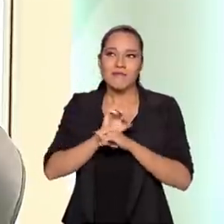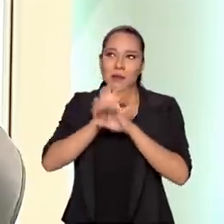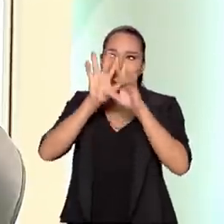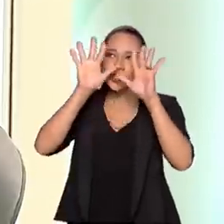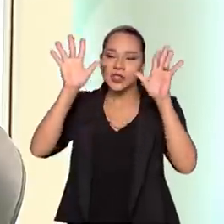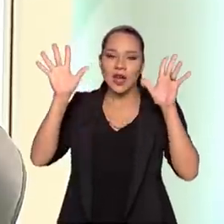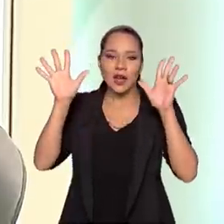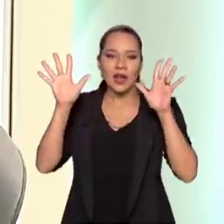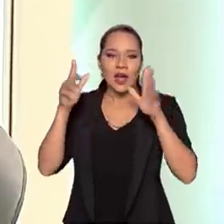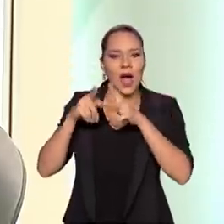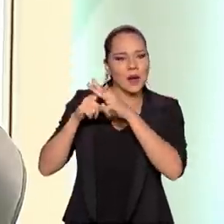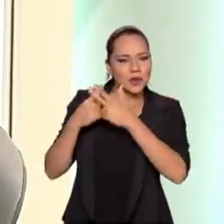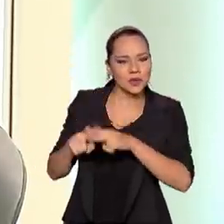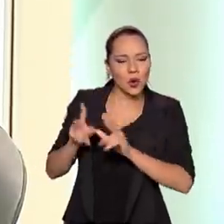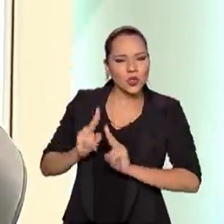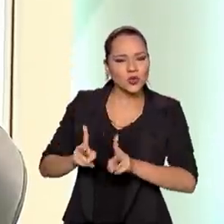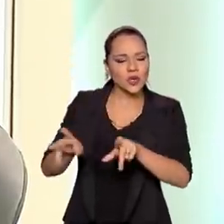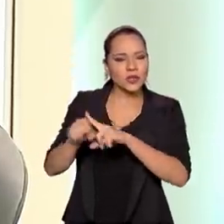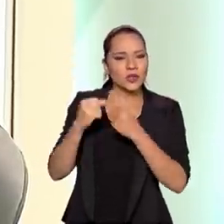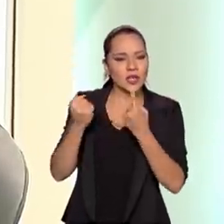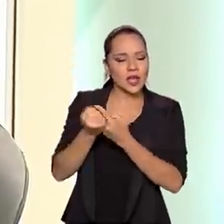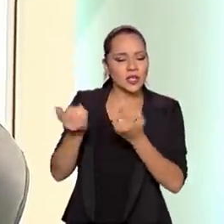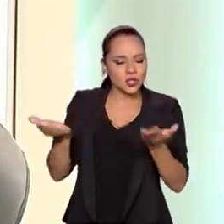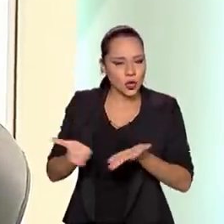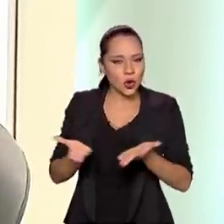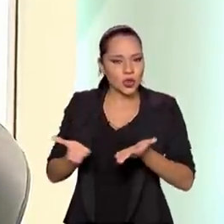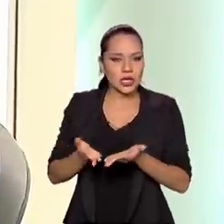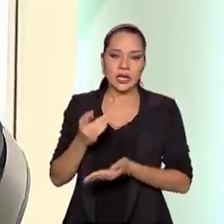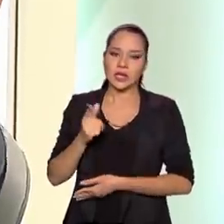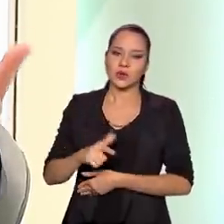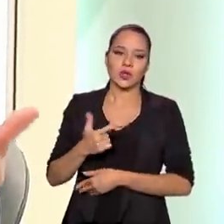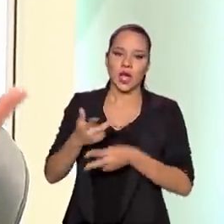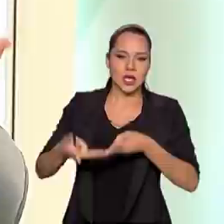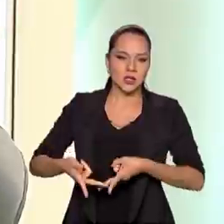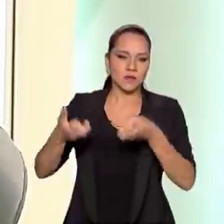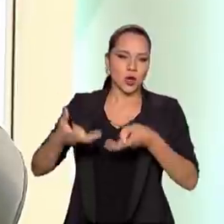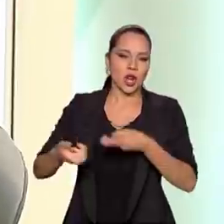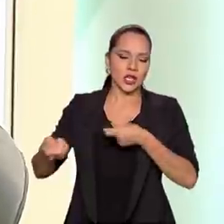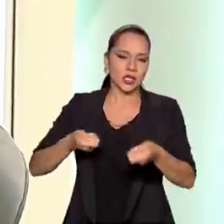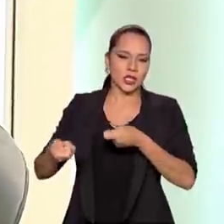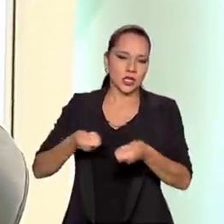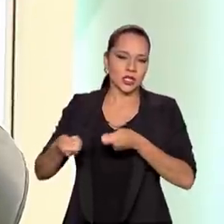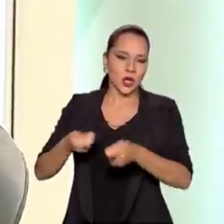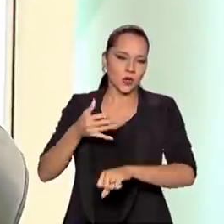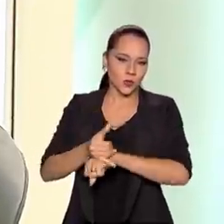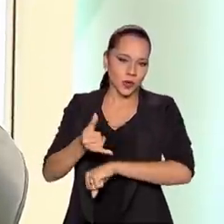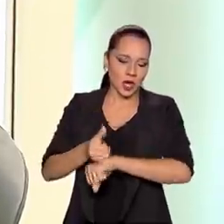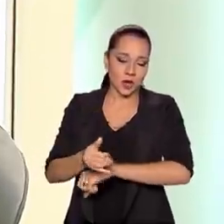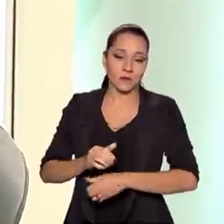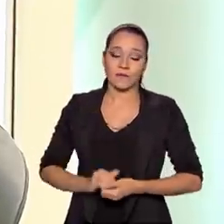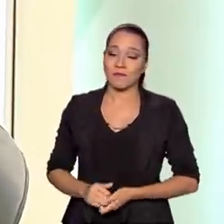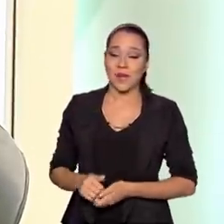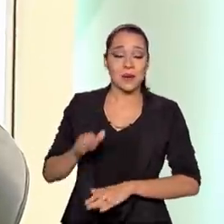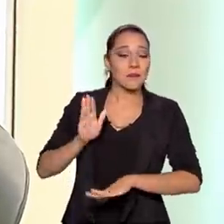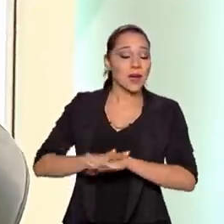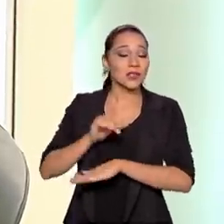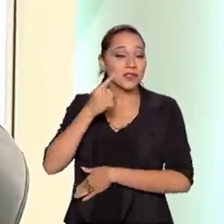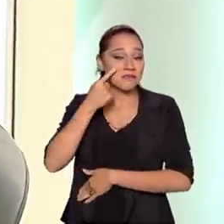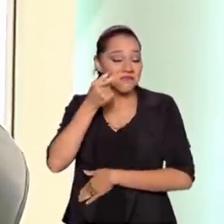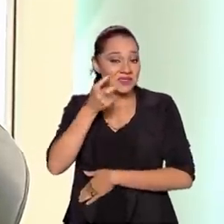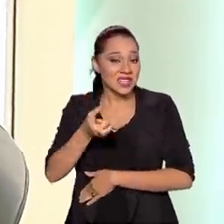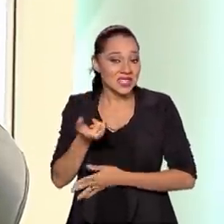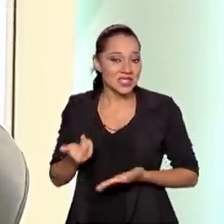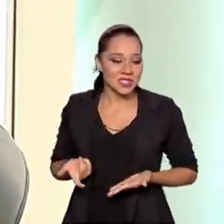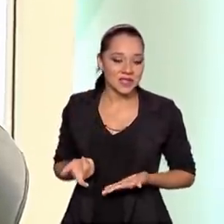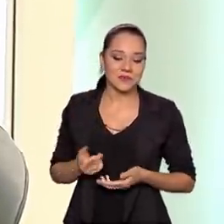a manutenção da sociedade nos modos atuais sem uma grande atividade de mineração. E mais do que isso, Paulo, olha que interessante,